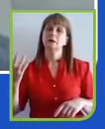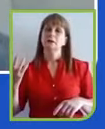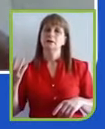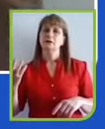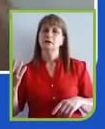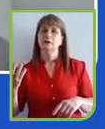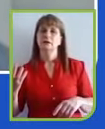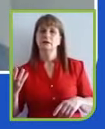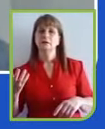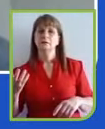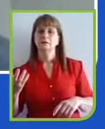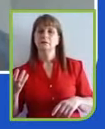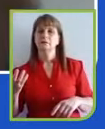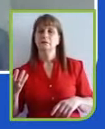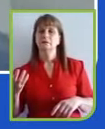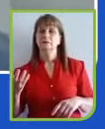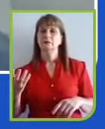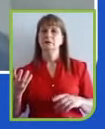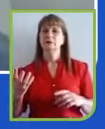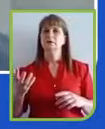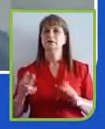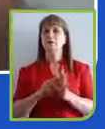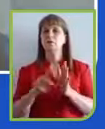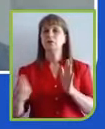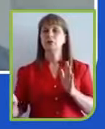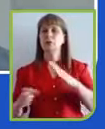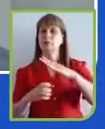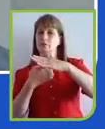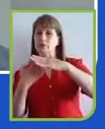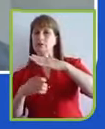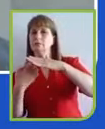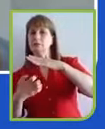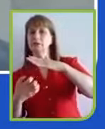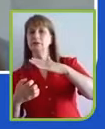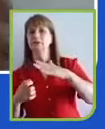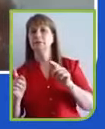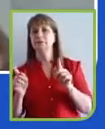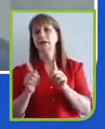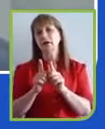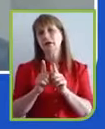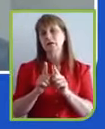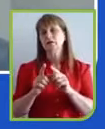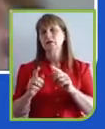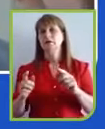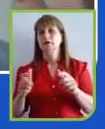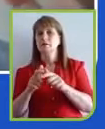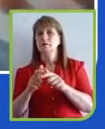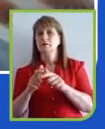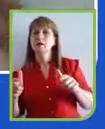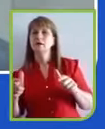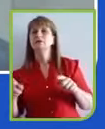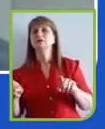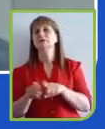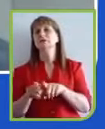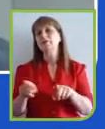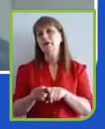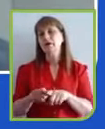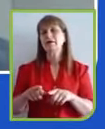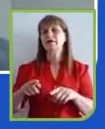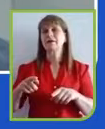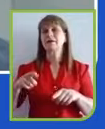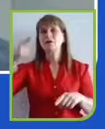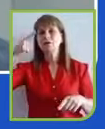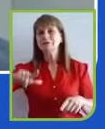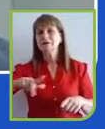da própria empresa que está ajudando essa pequena e média empresa, também ganha. Então, é um ganha-ganha da conexão entre inovação e